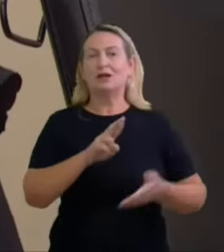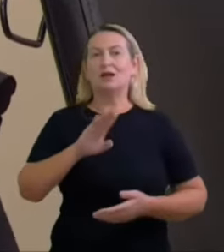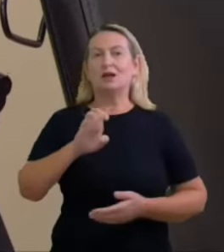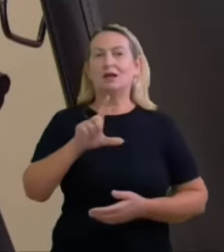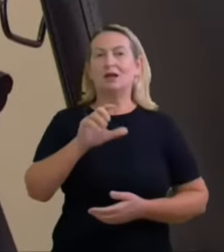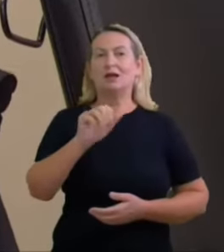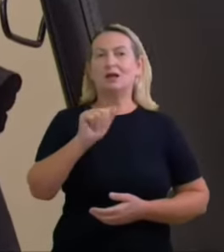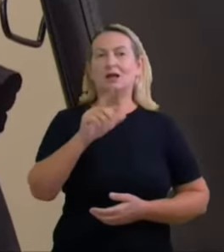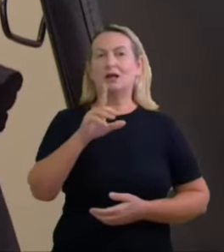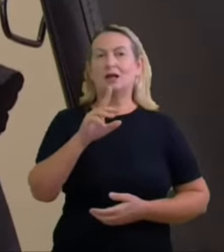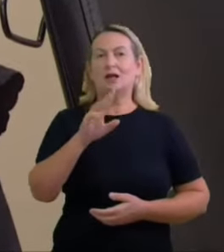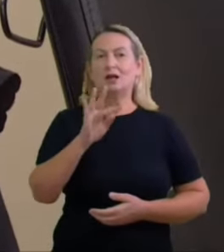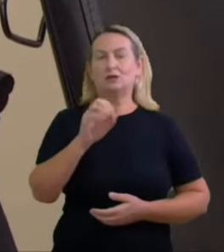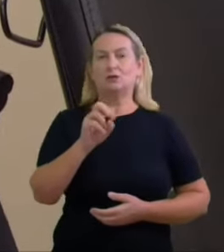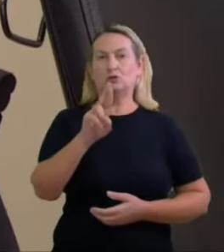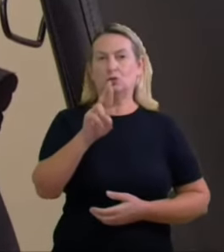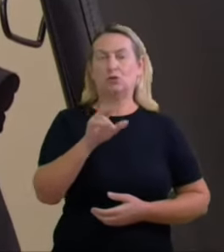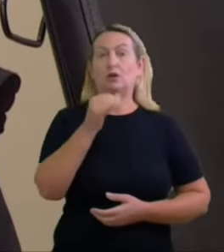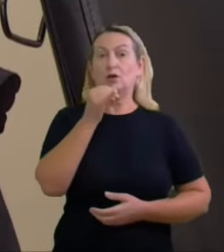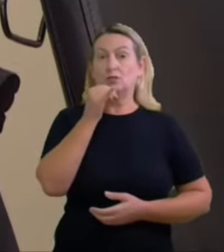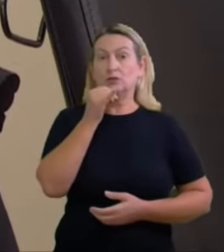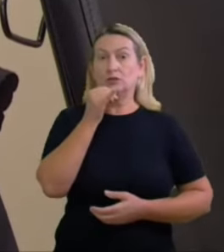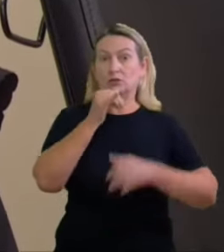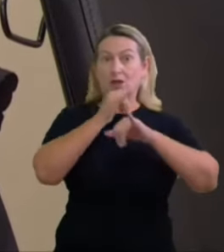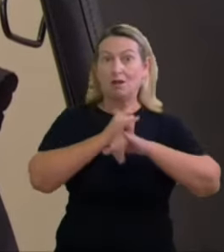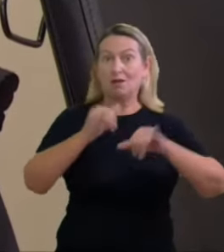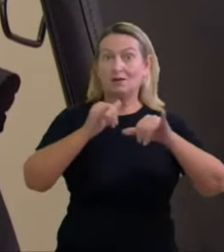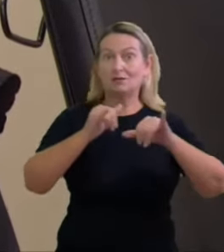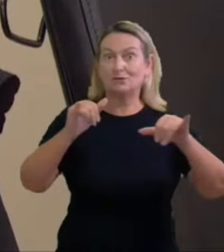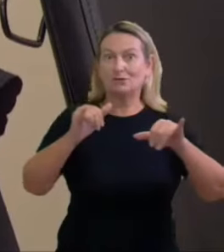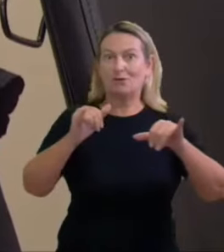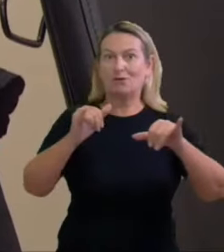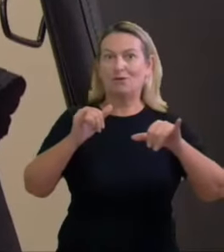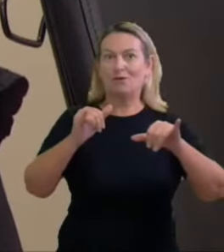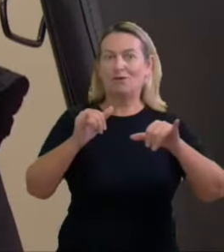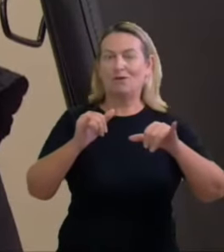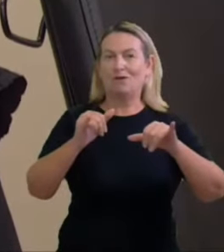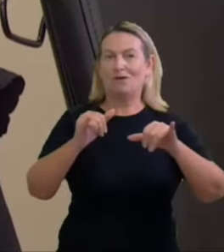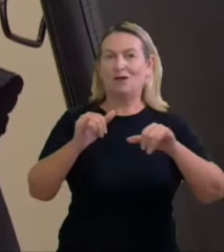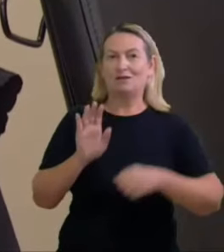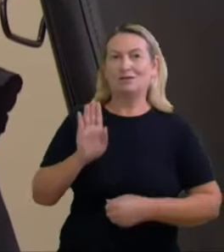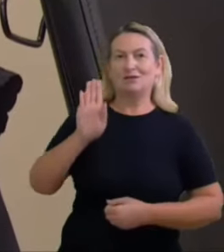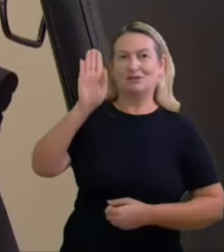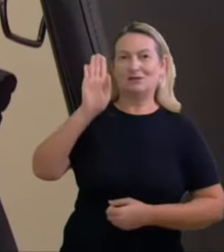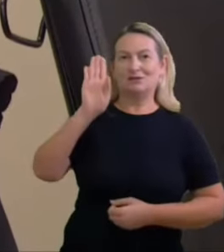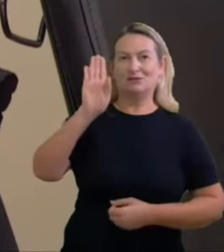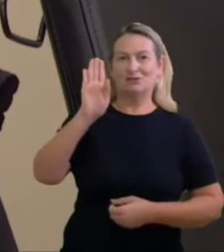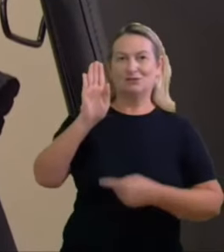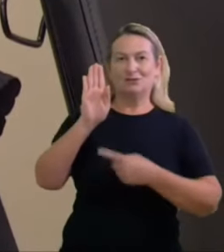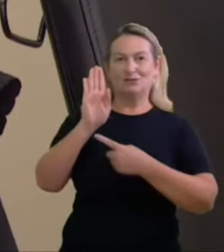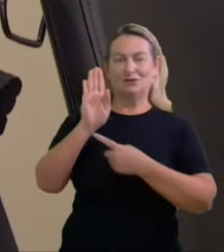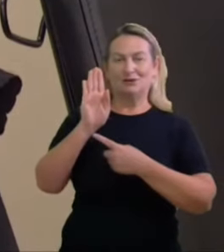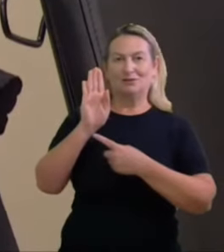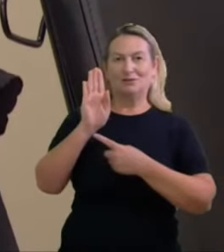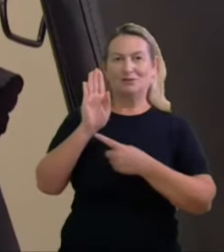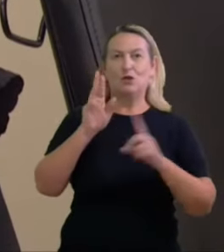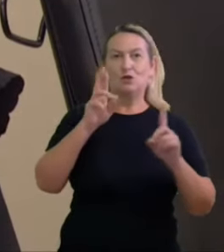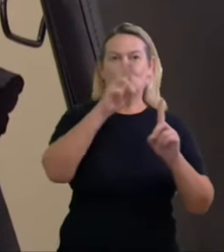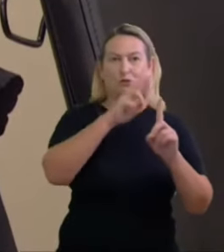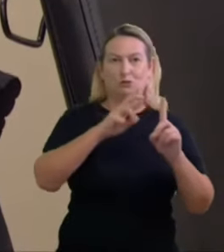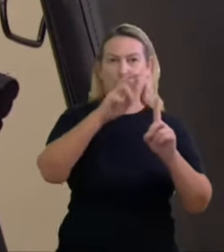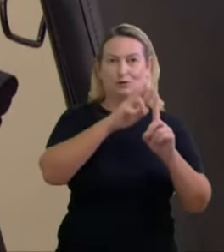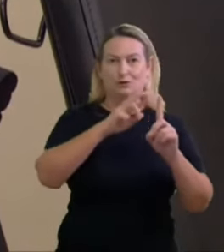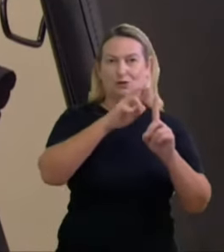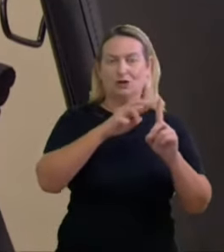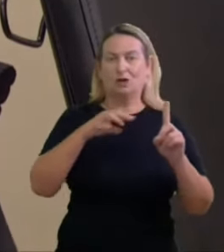ao lançamento da pré-candidatura do senador ou melhor do investigado Sérgio